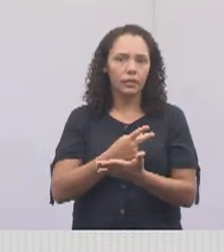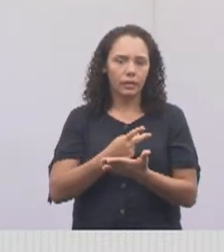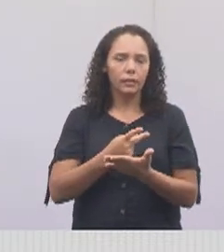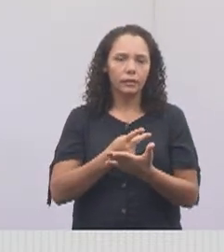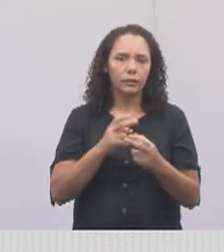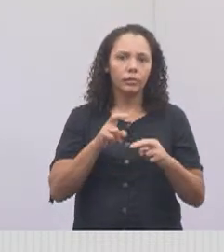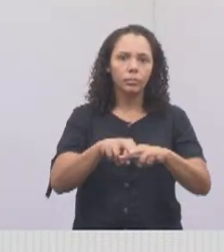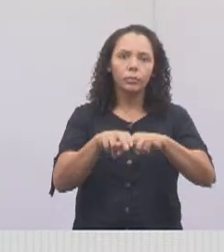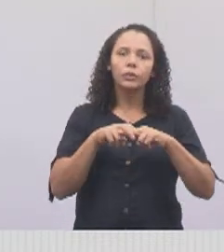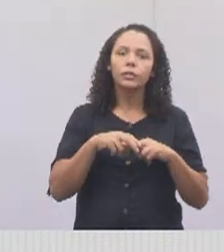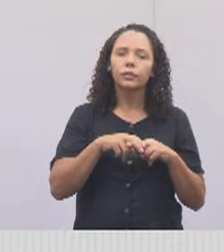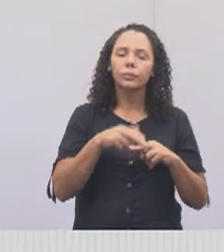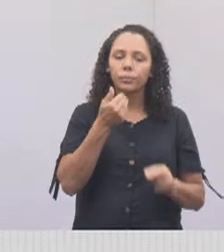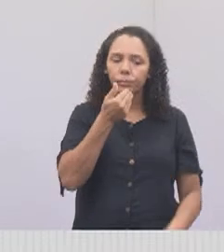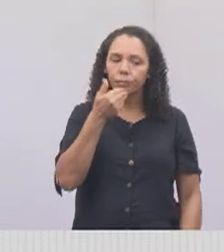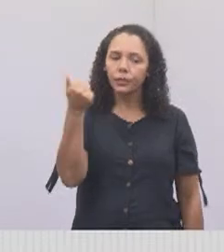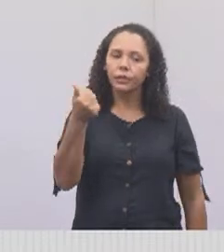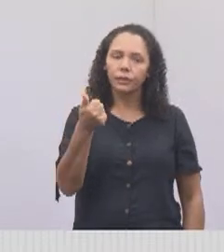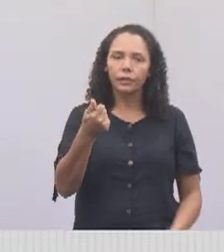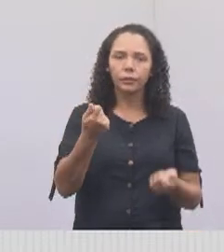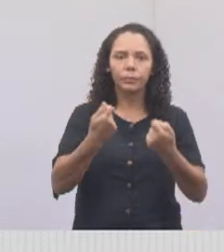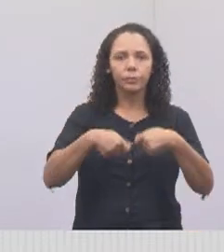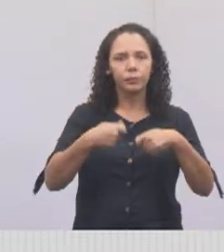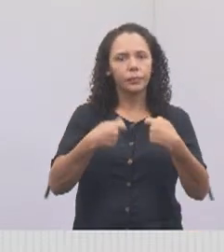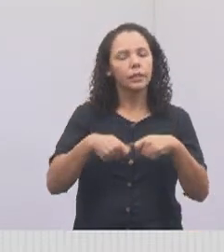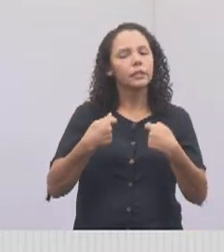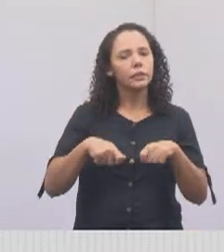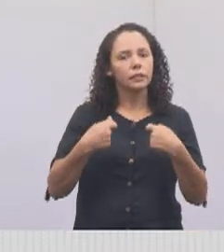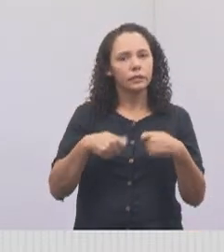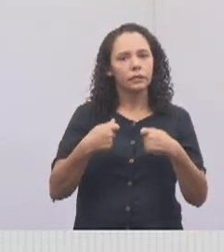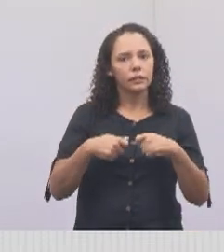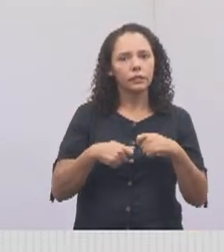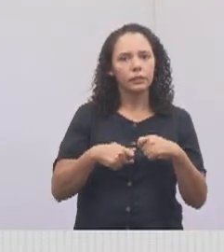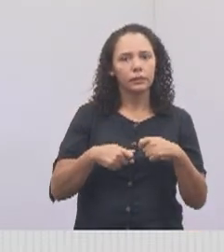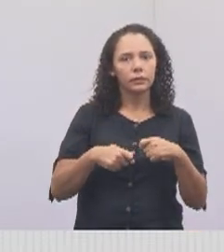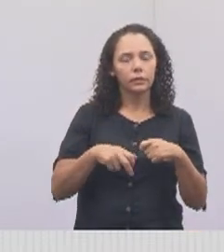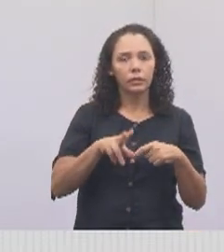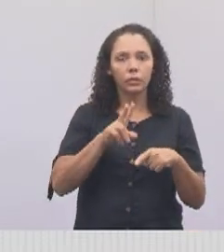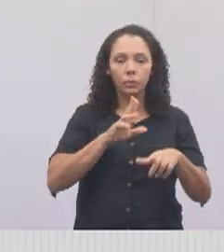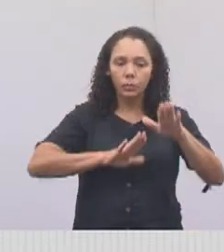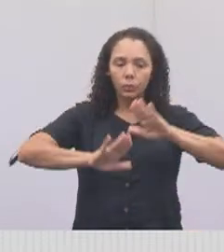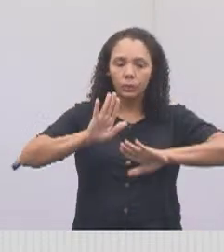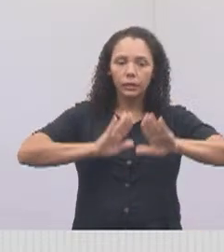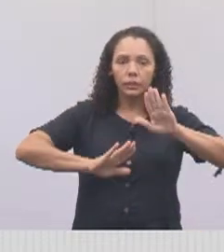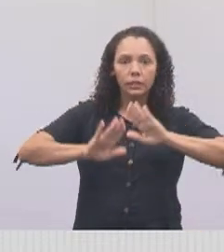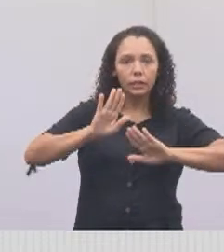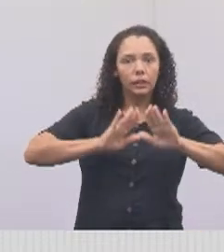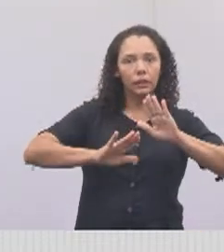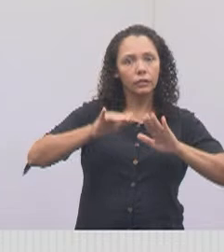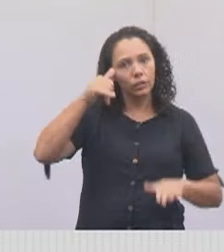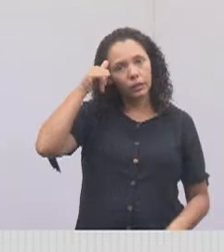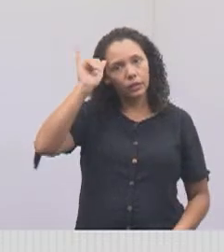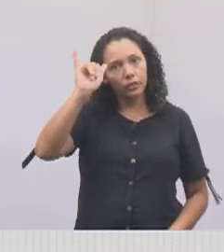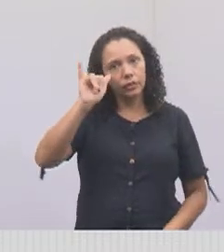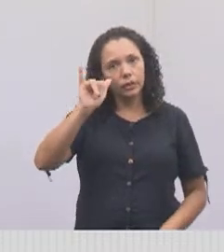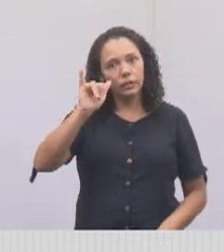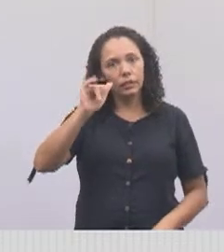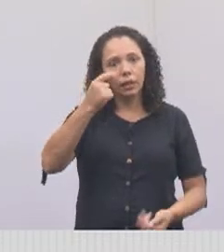melhorar essas podas e dar um jeitinho para não machucar mais pessoas, não cair em cima de carro e tudo mais.